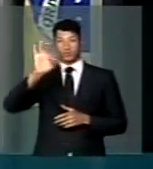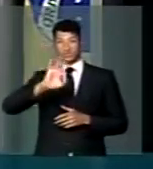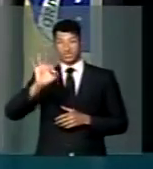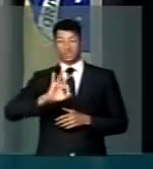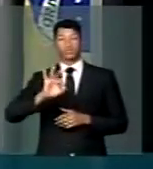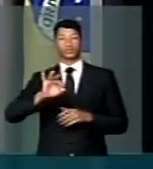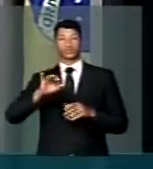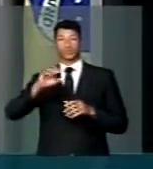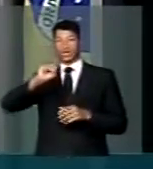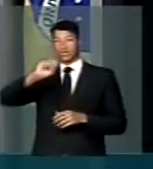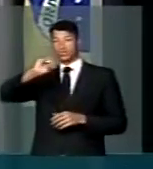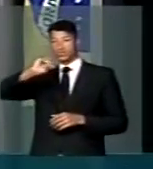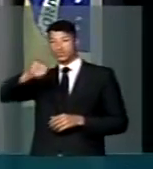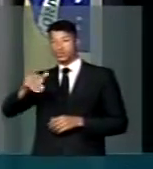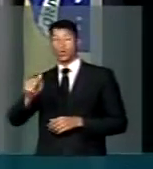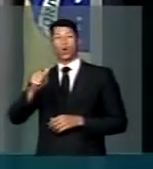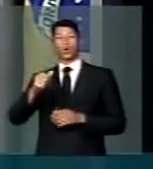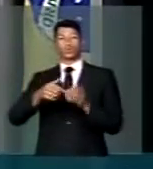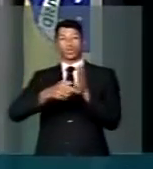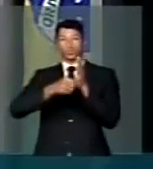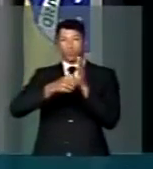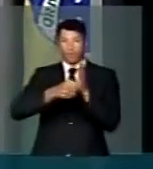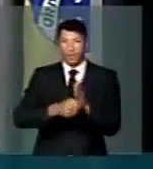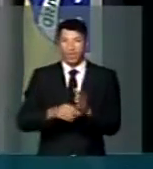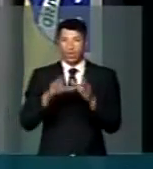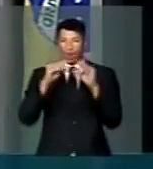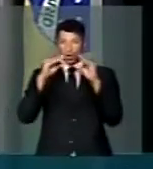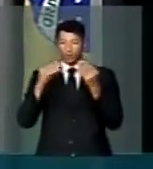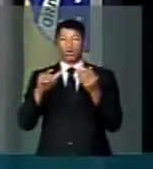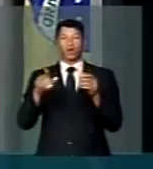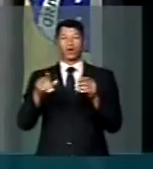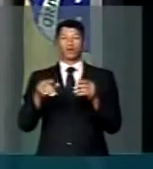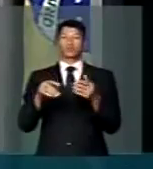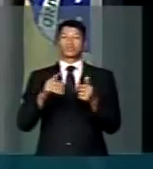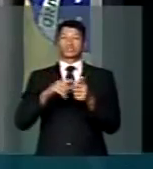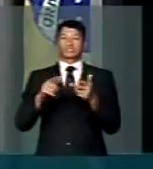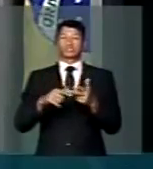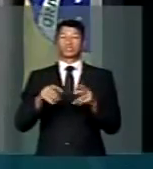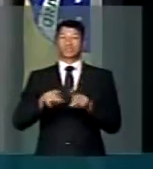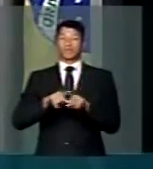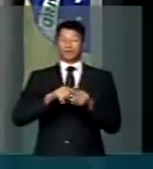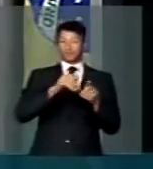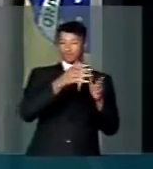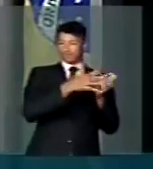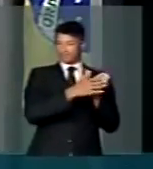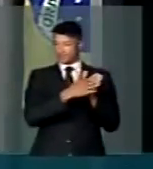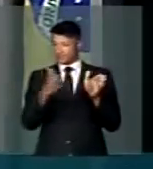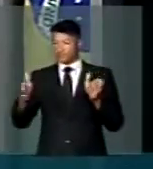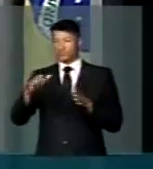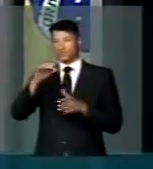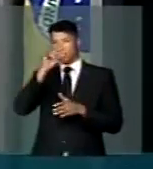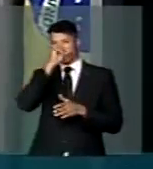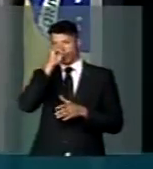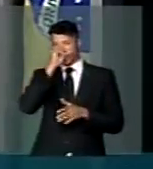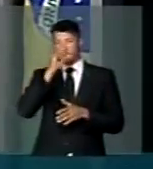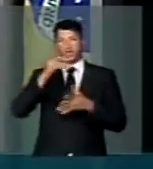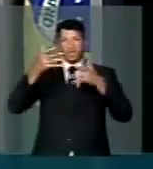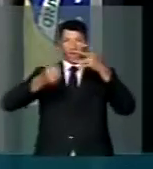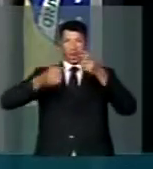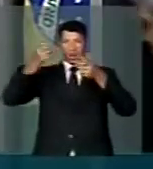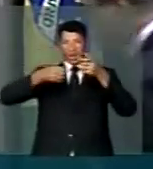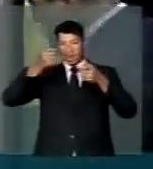da soja, do milho, do algodão e, consequentemente, da cadeia produtiva da carne, do leite,